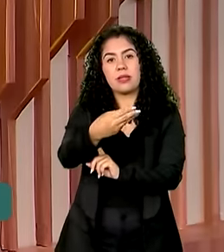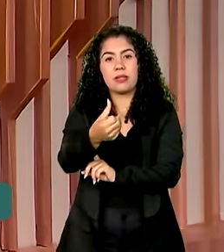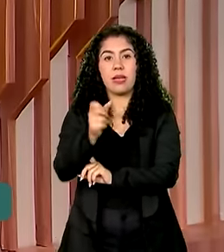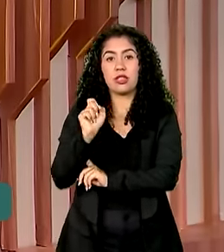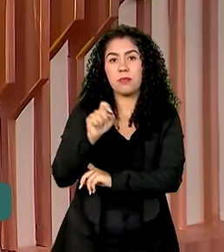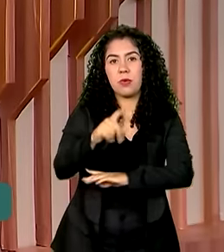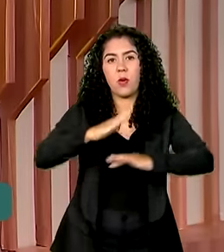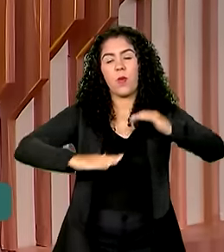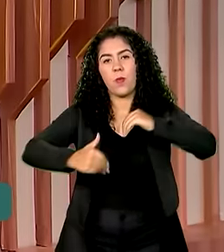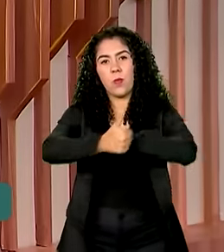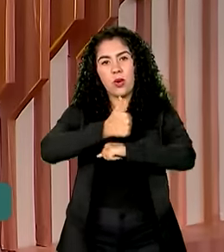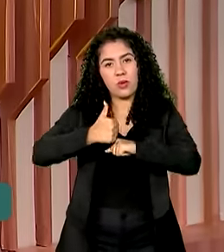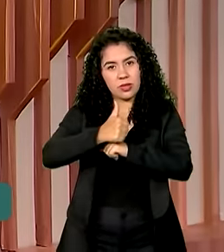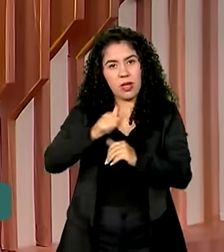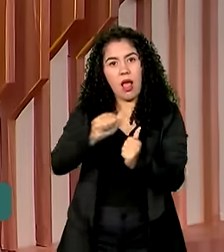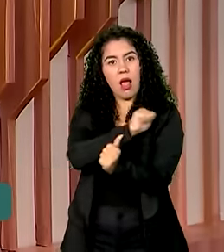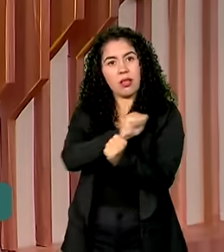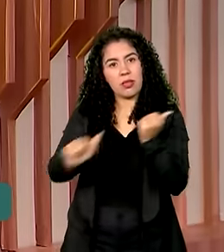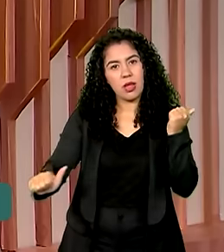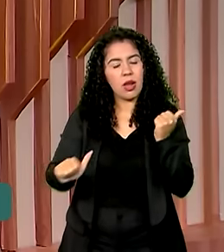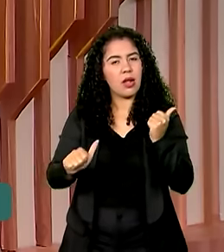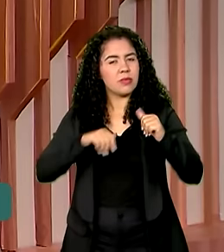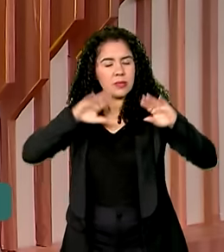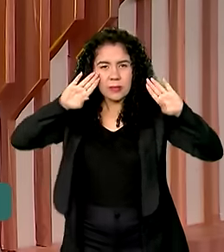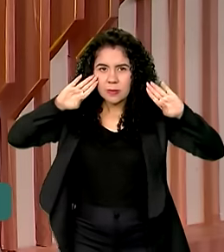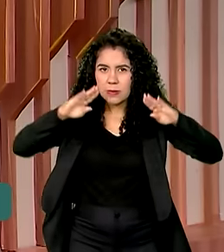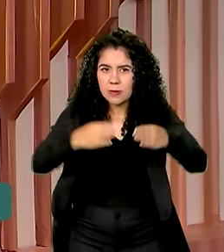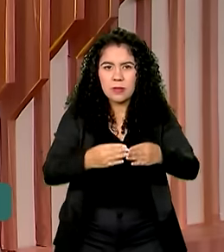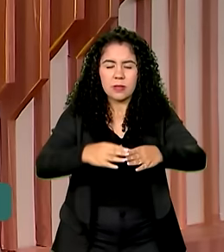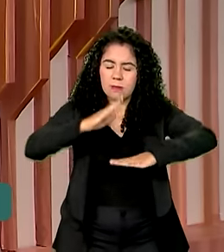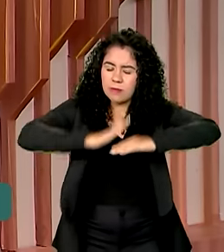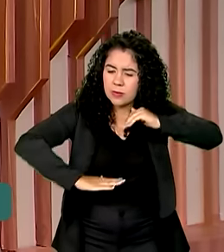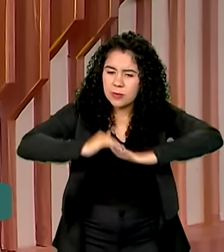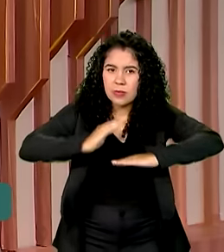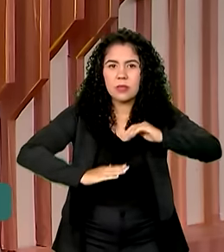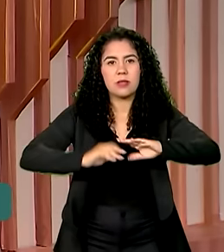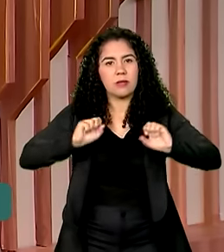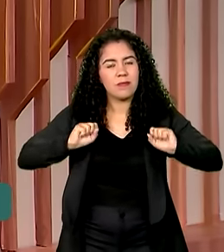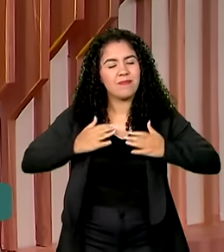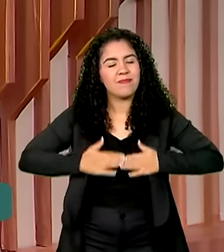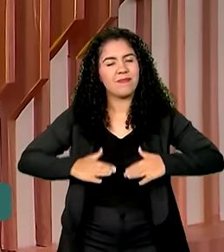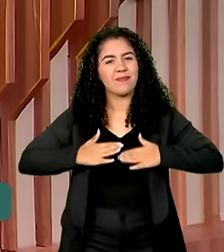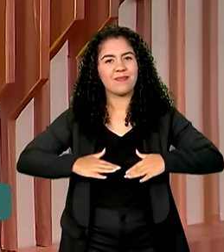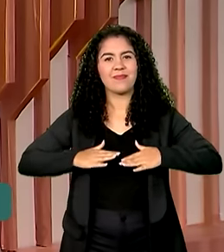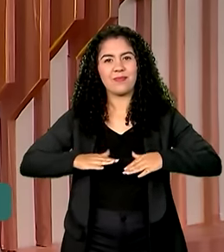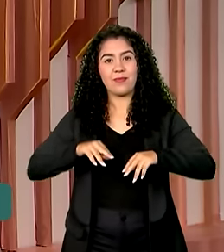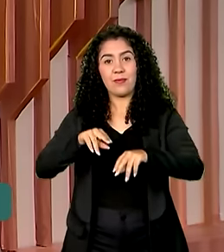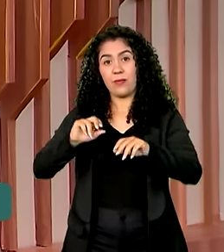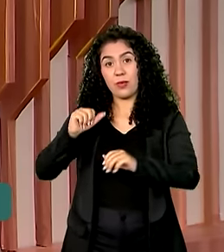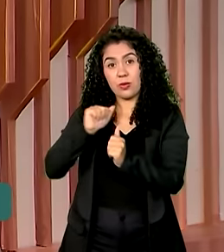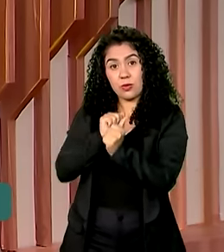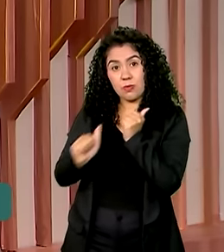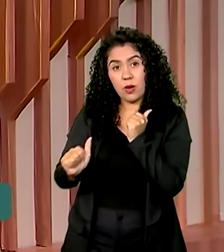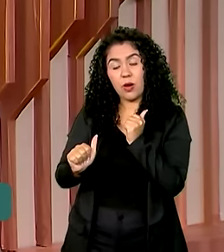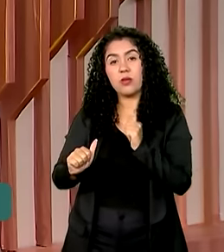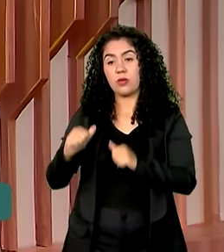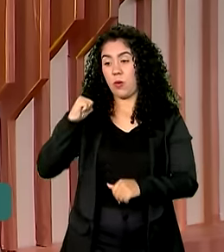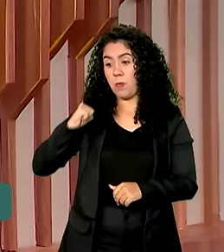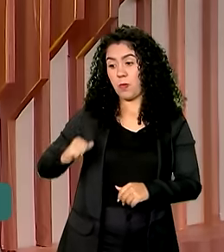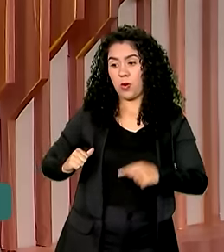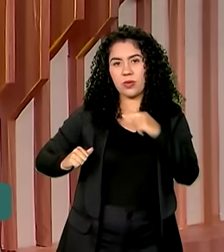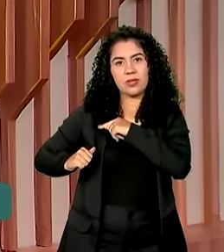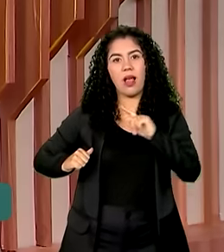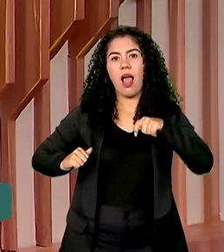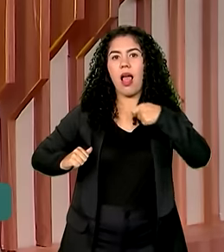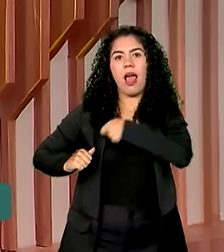atletas que puderam se dedicar com exclusividade e tranquilidade ao esporte. O Bolsa Atleta é considerado hoje um